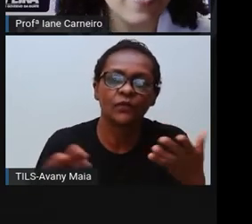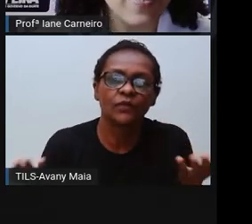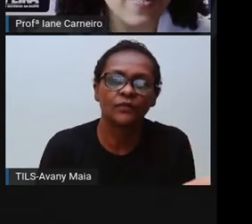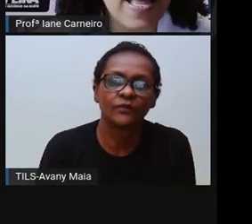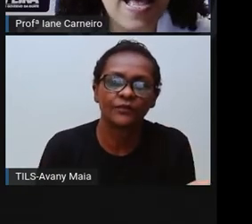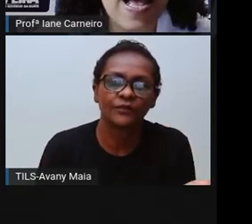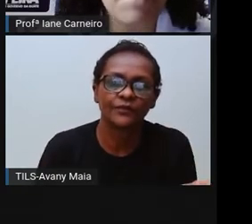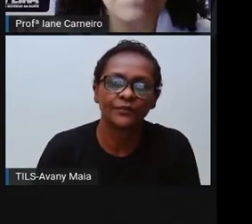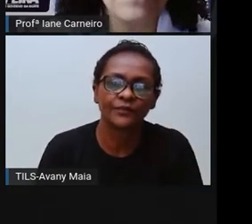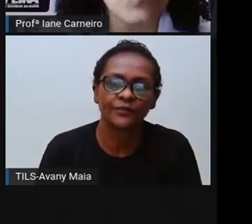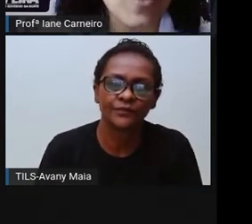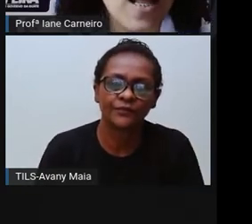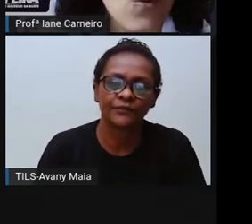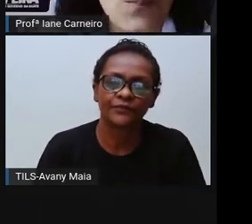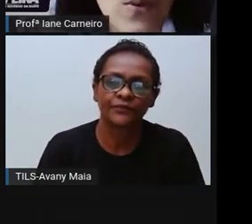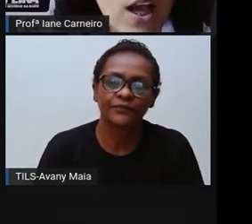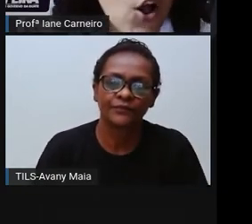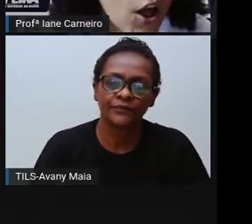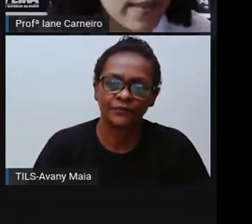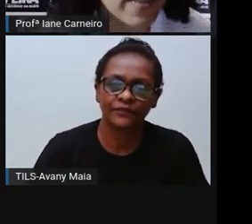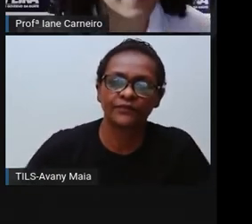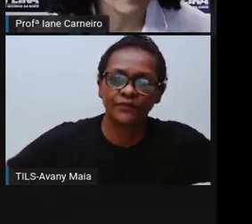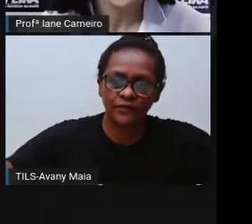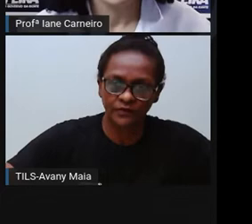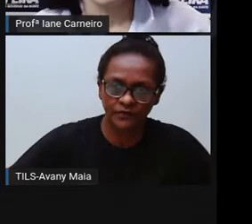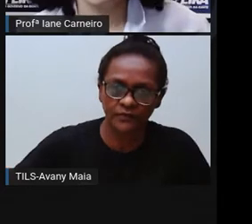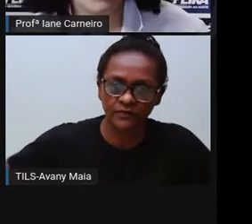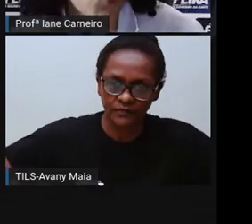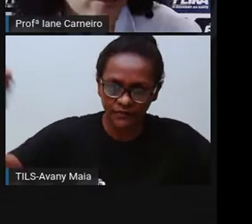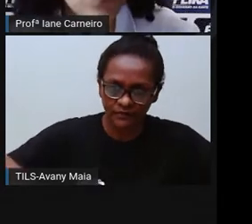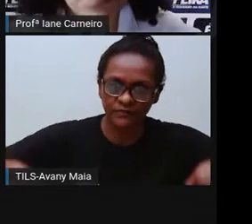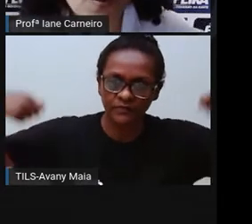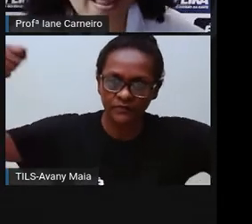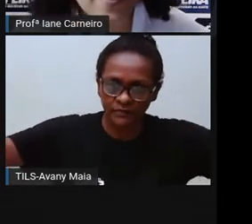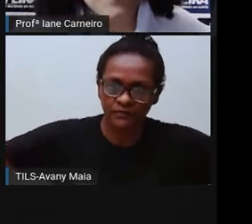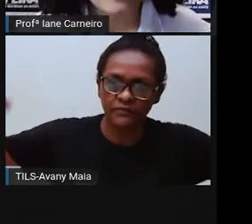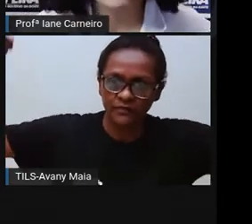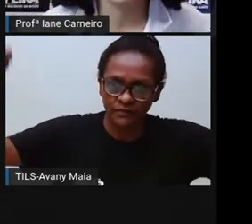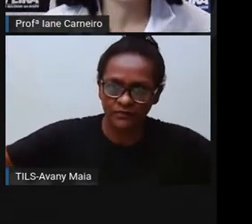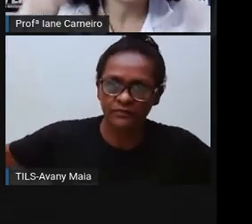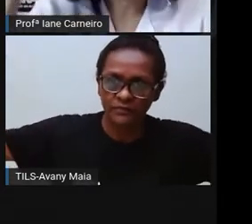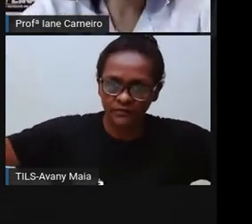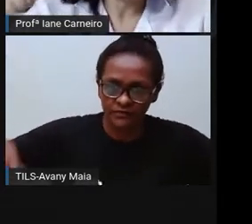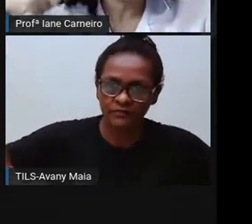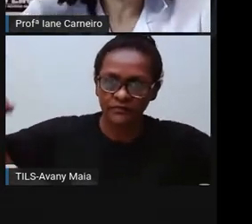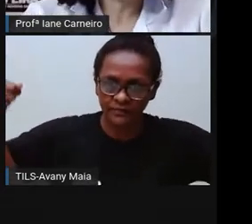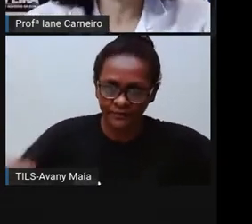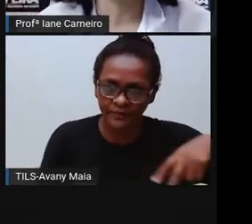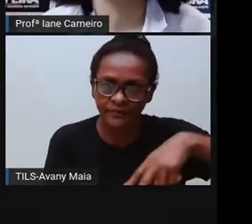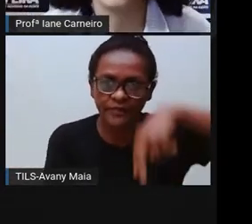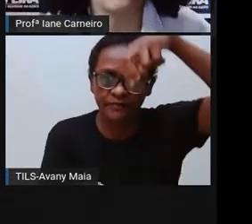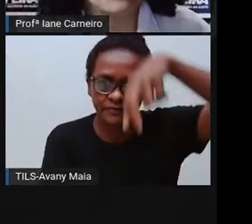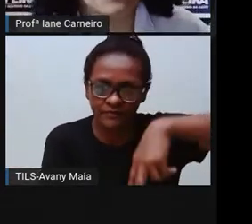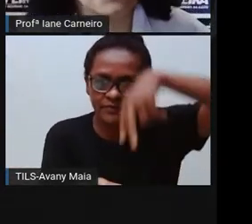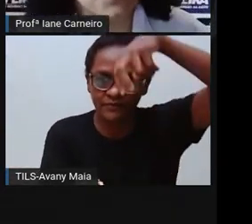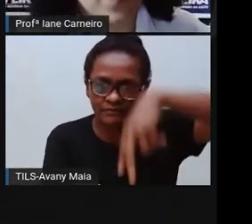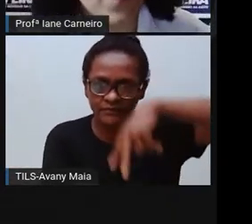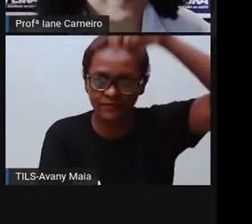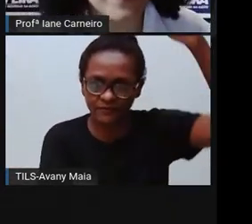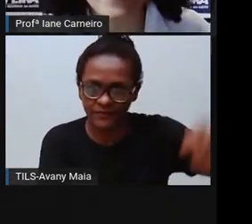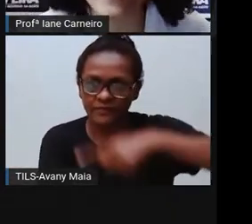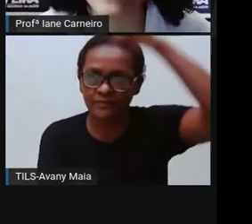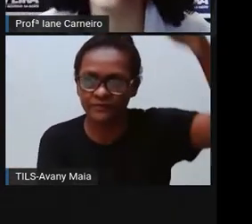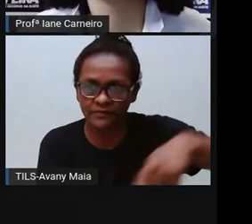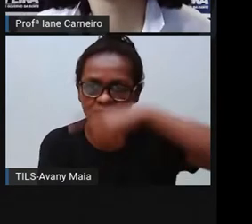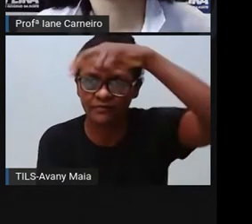esse? É a pula, o pula corda, né? É uma corda de pular. Você pega e vai pulando. Quem já brincou de pula